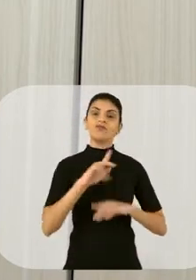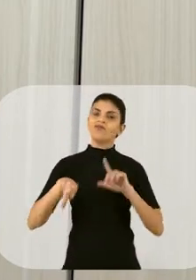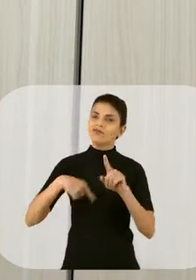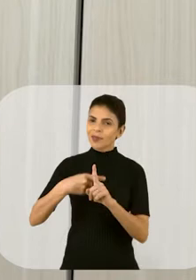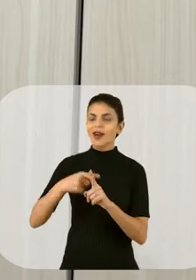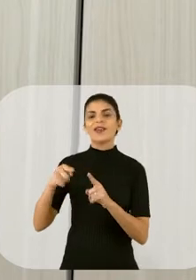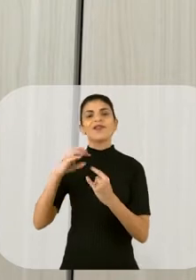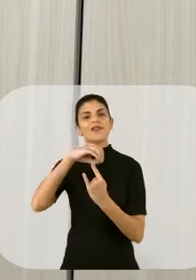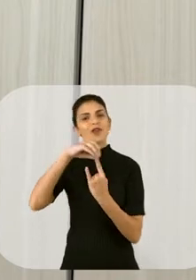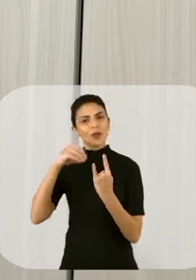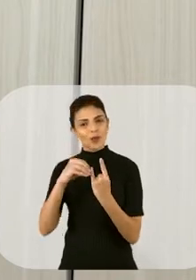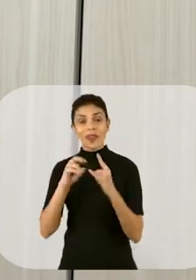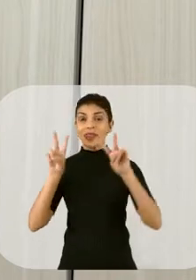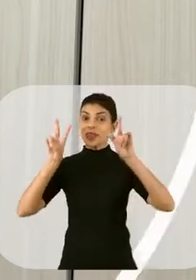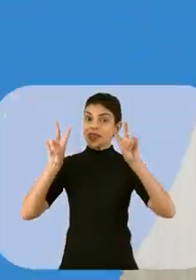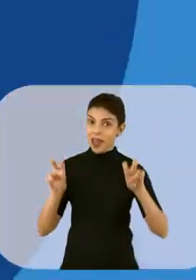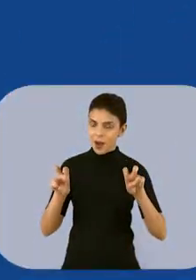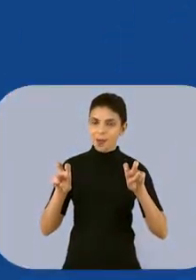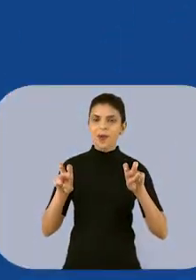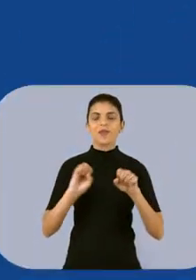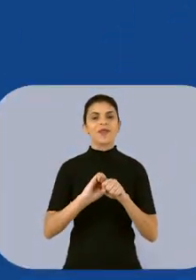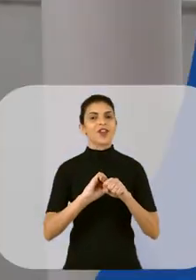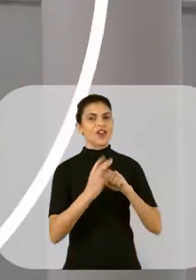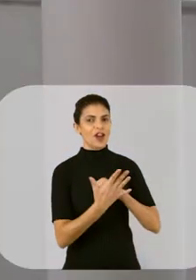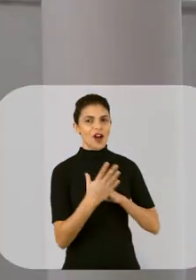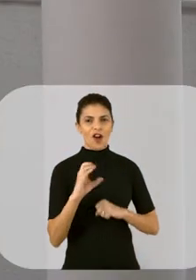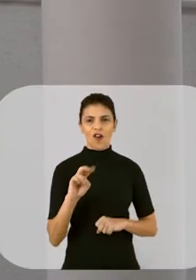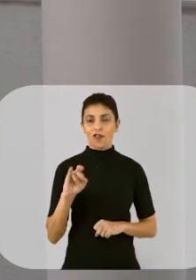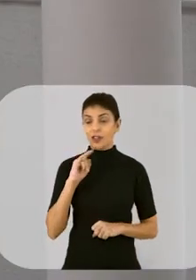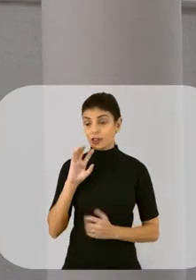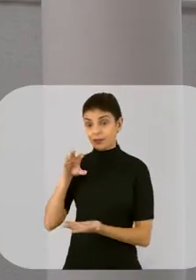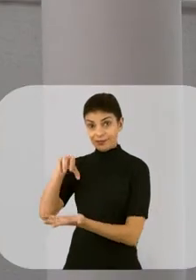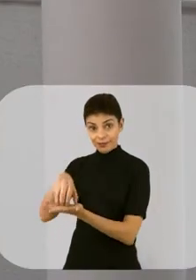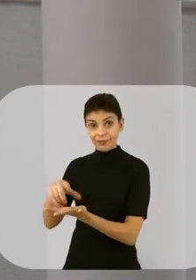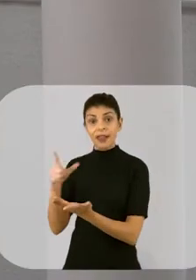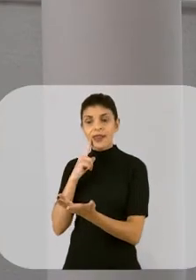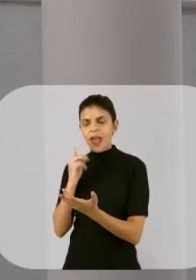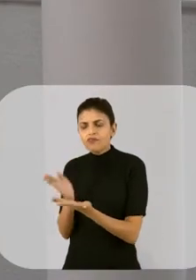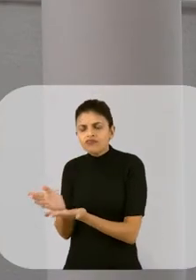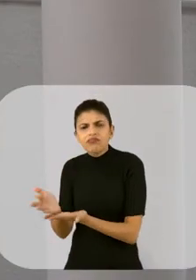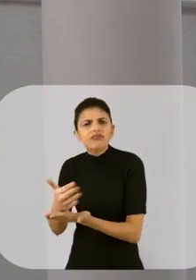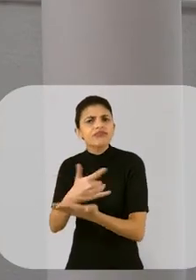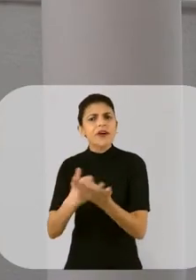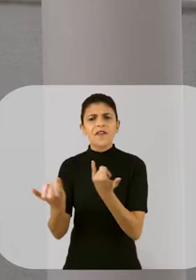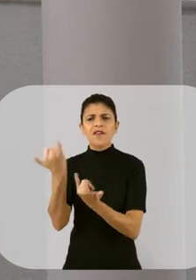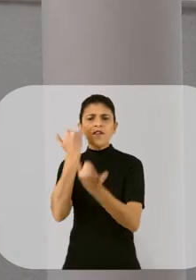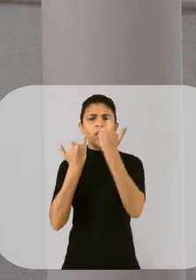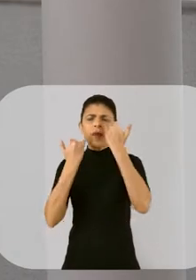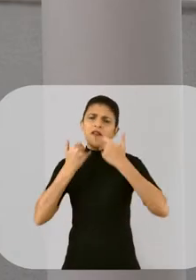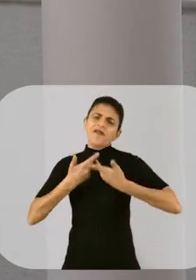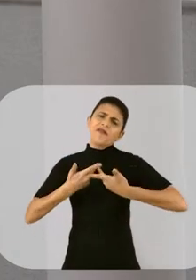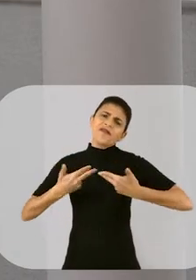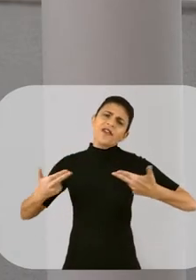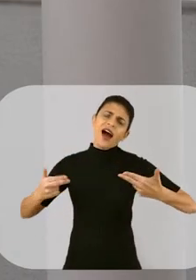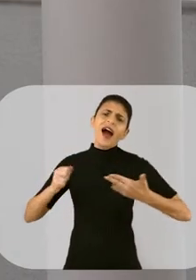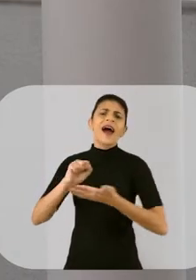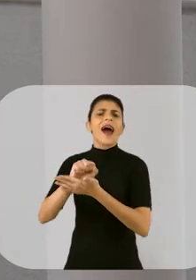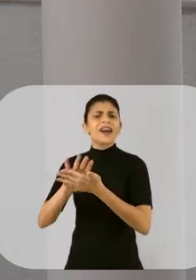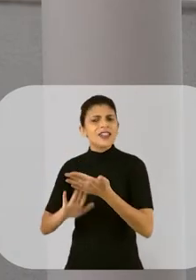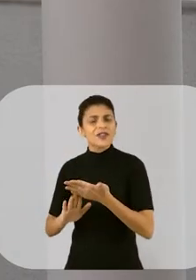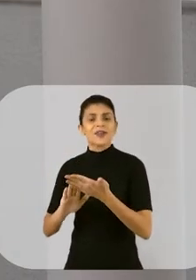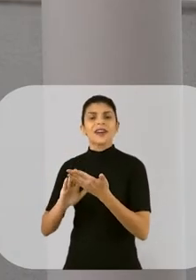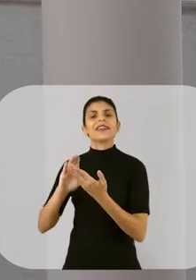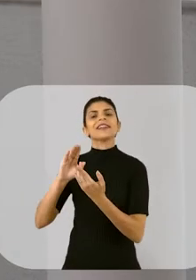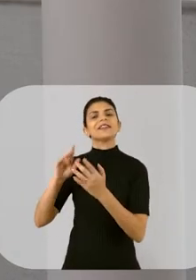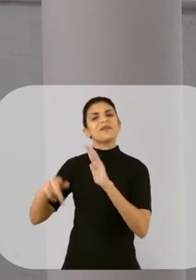Fiocruz, de focar no tema Covid. O campus reúne as informações sobre as diversas atividades educacionais